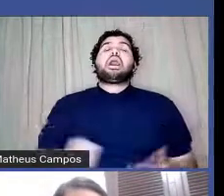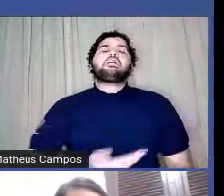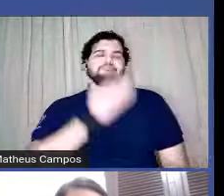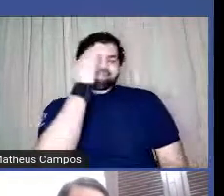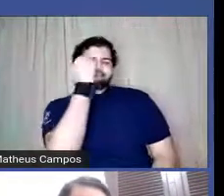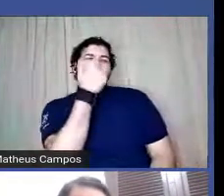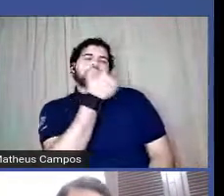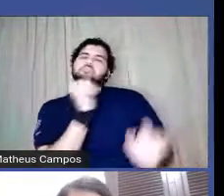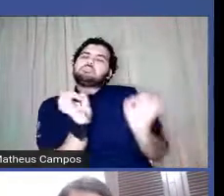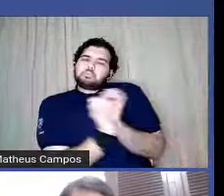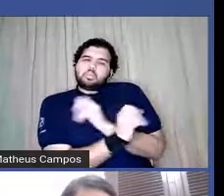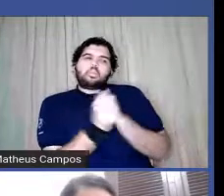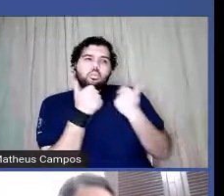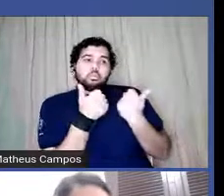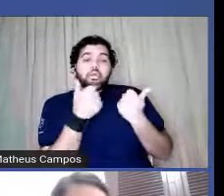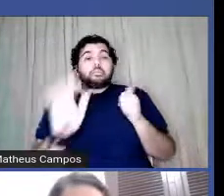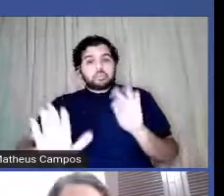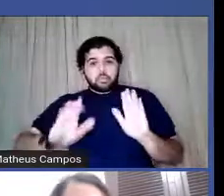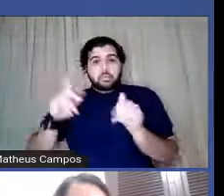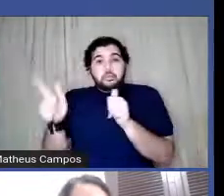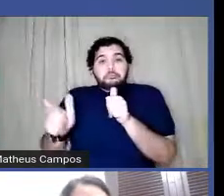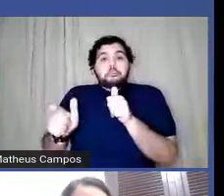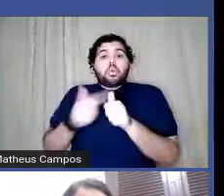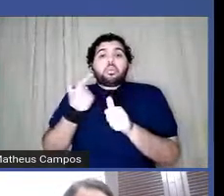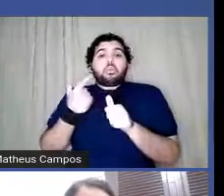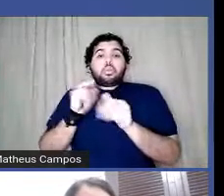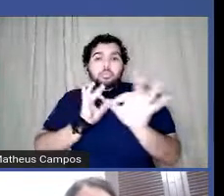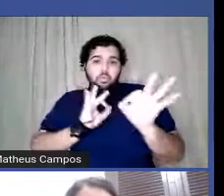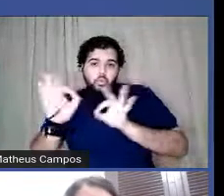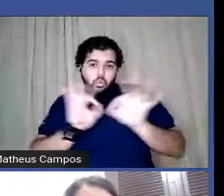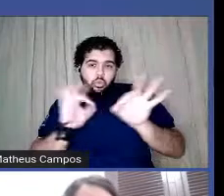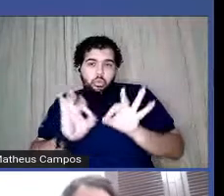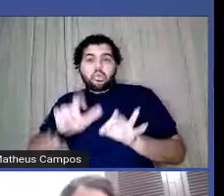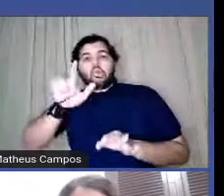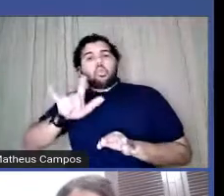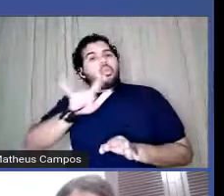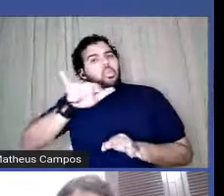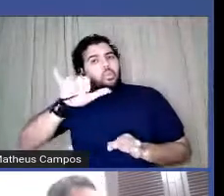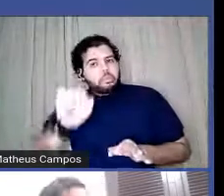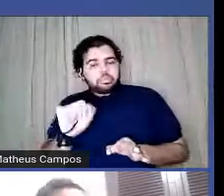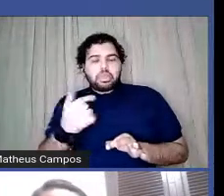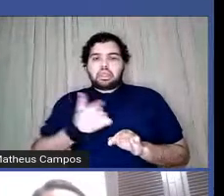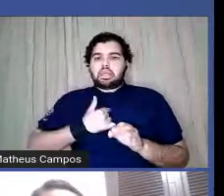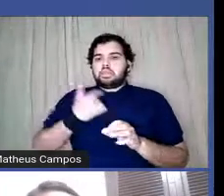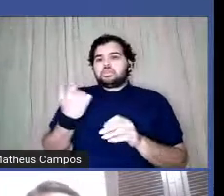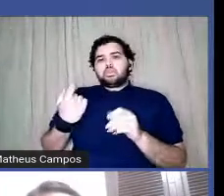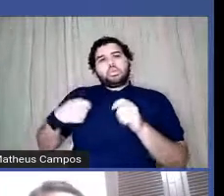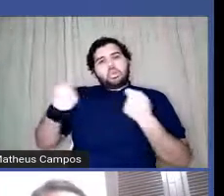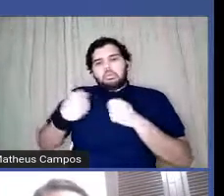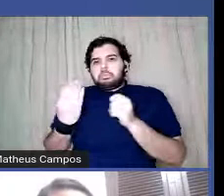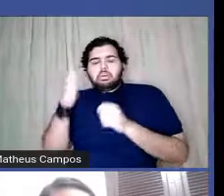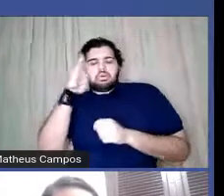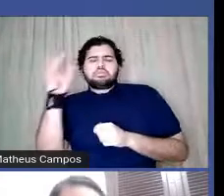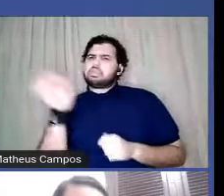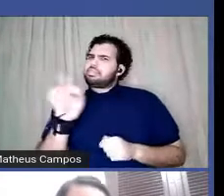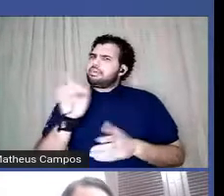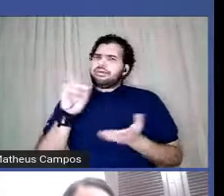Pronto. Primeiro, esse projeto, a Laís colocou que se não fosse por mim, não estaria aqui, mas não é verdade.